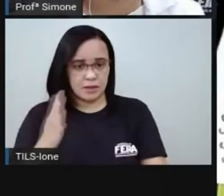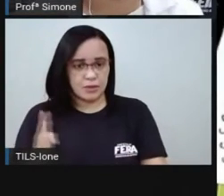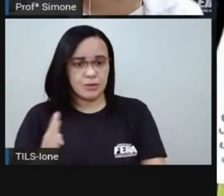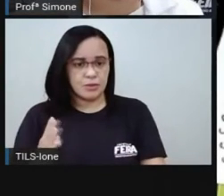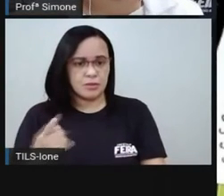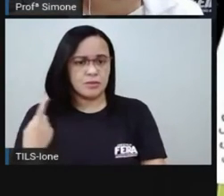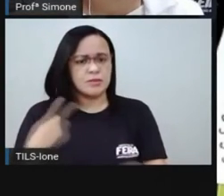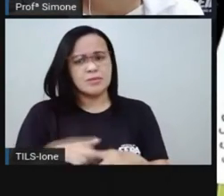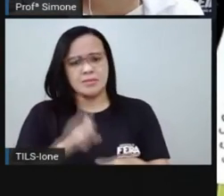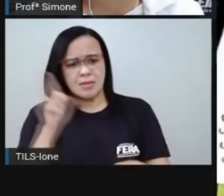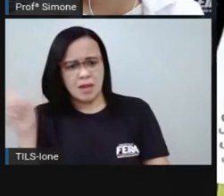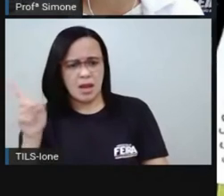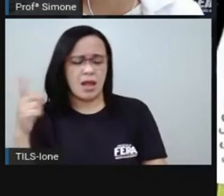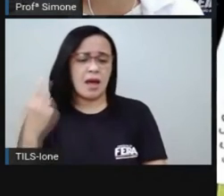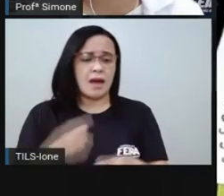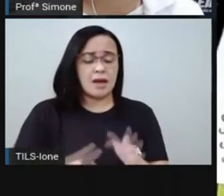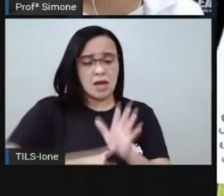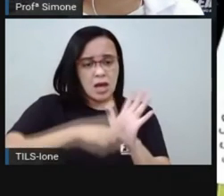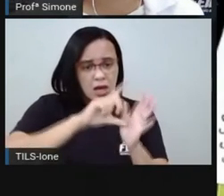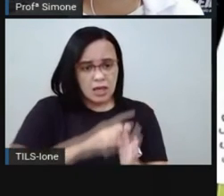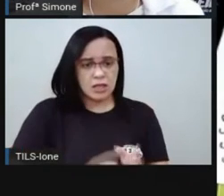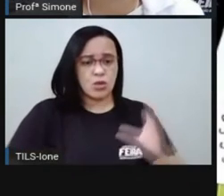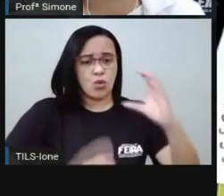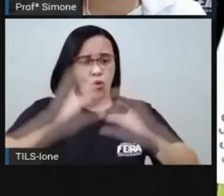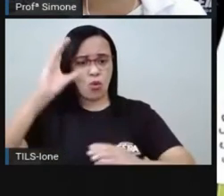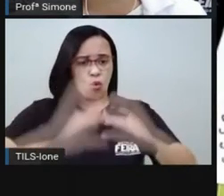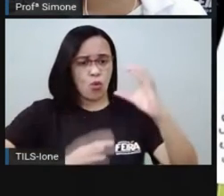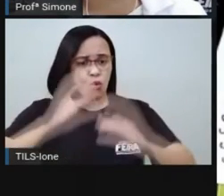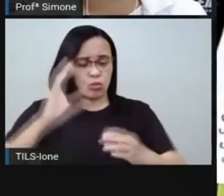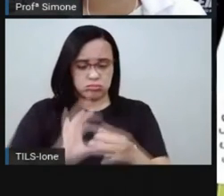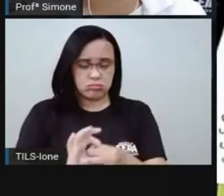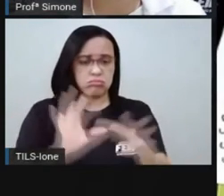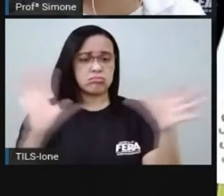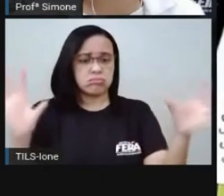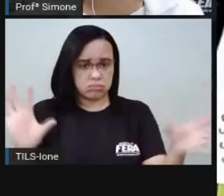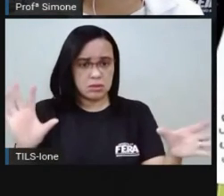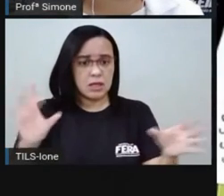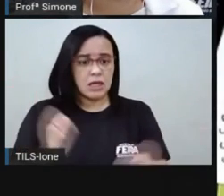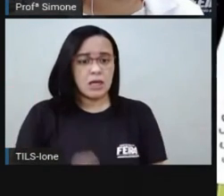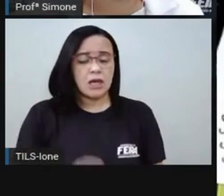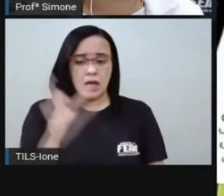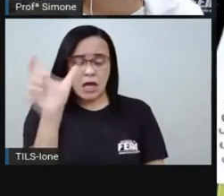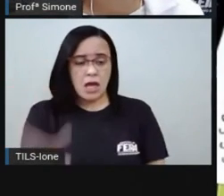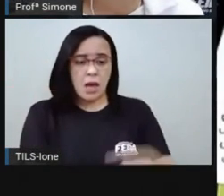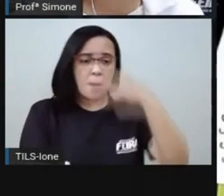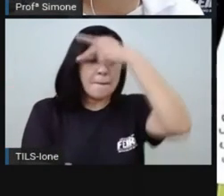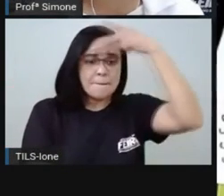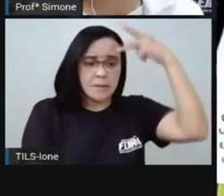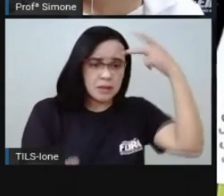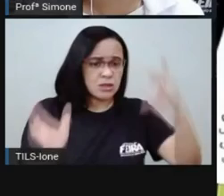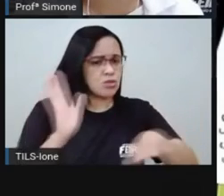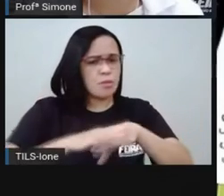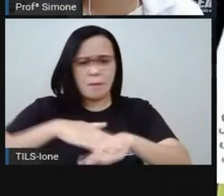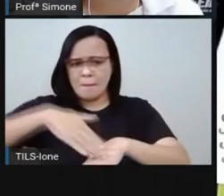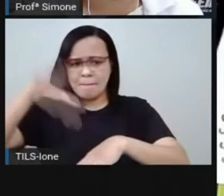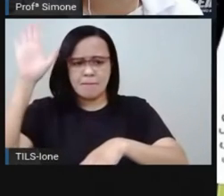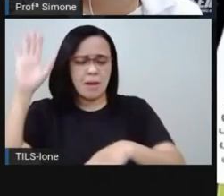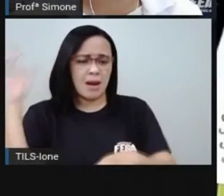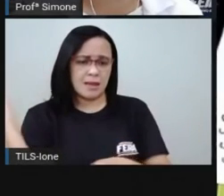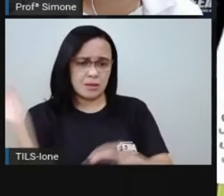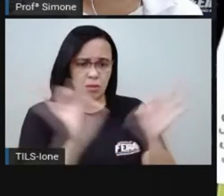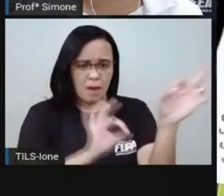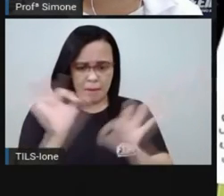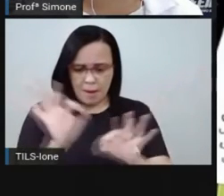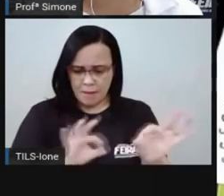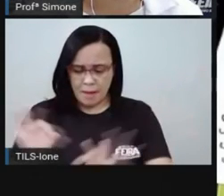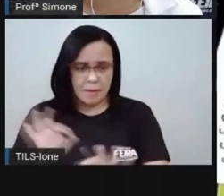arquitetos e aquele arquiteto que teve um projeto mais audacioso para a construção de uma cidade